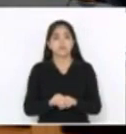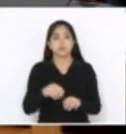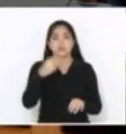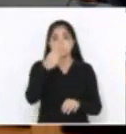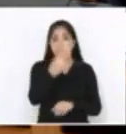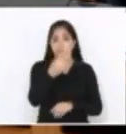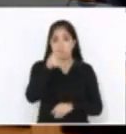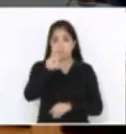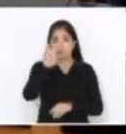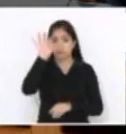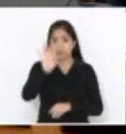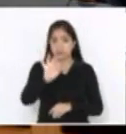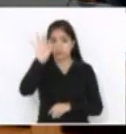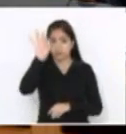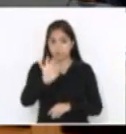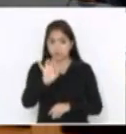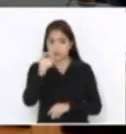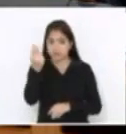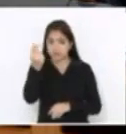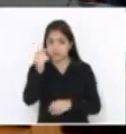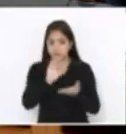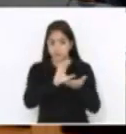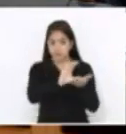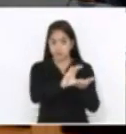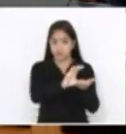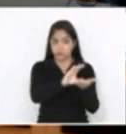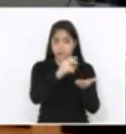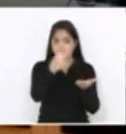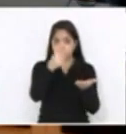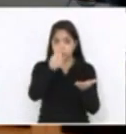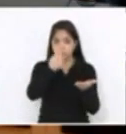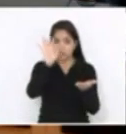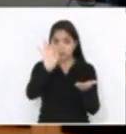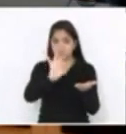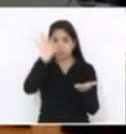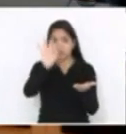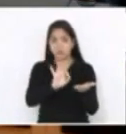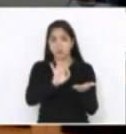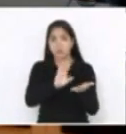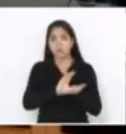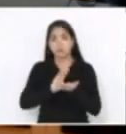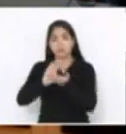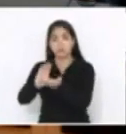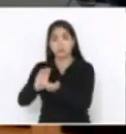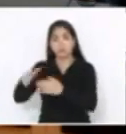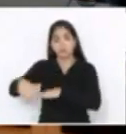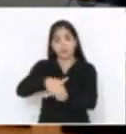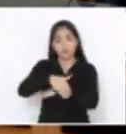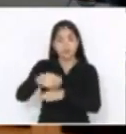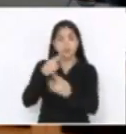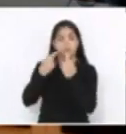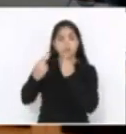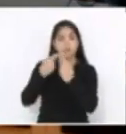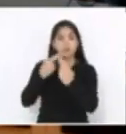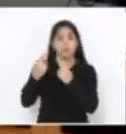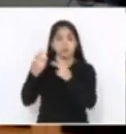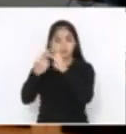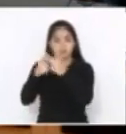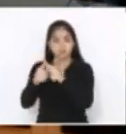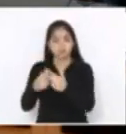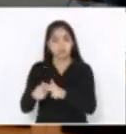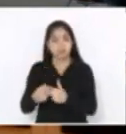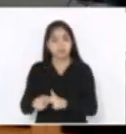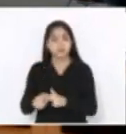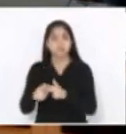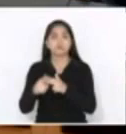% desses recursos para a revitalização de rodovias. A situação de